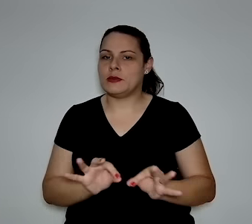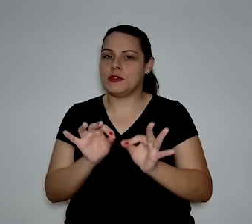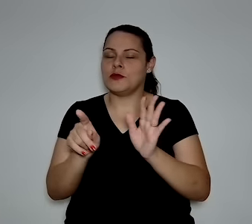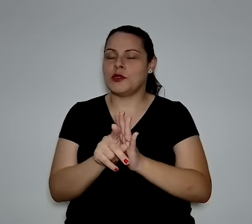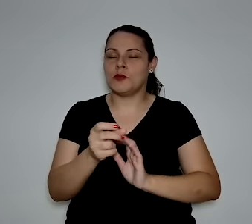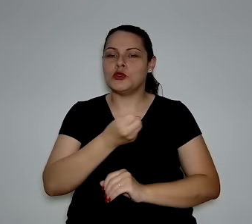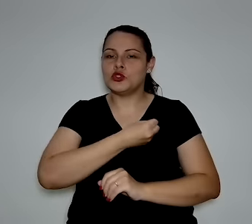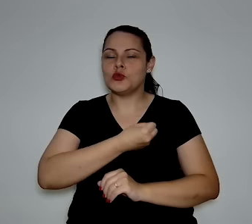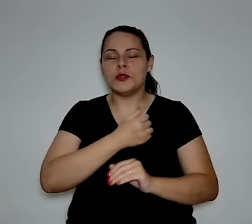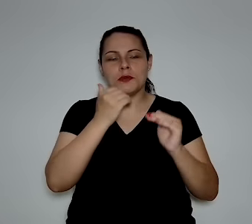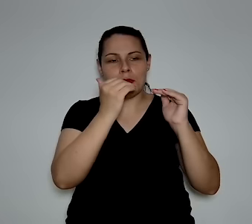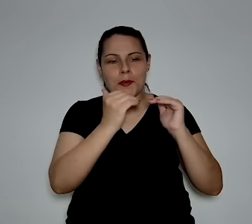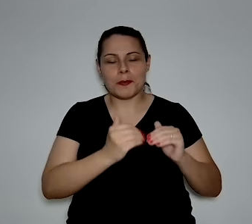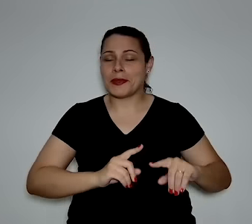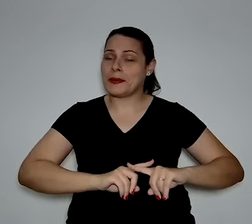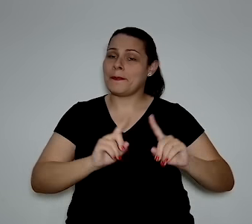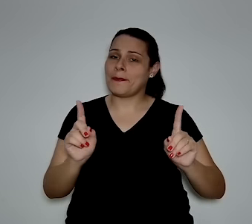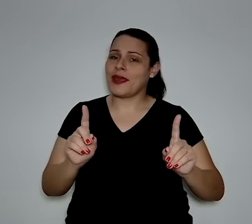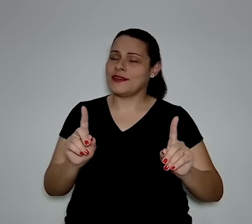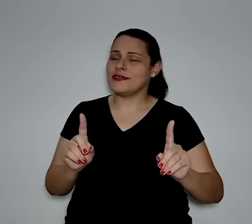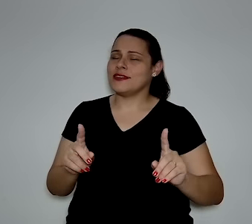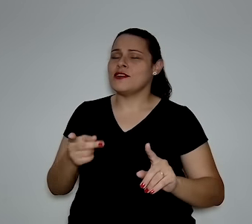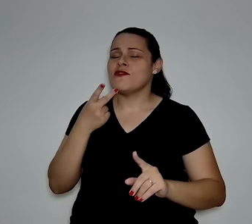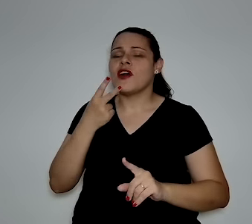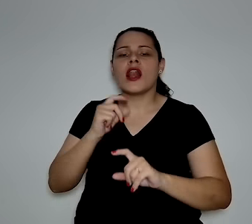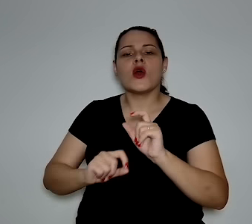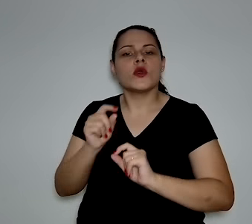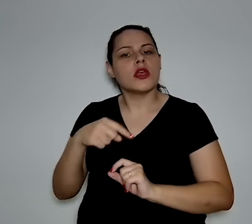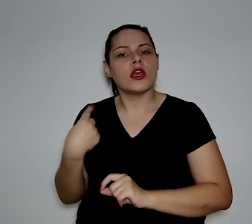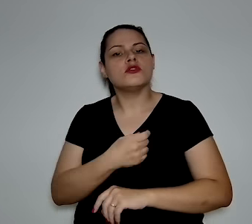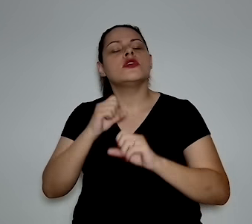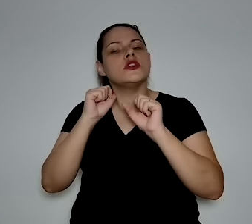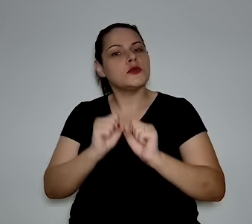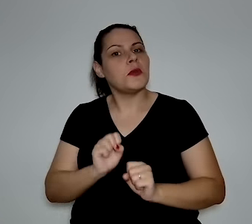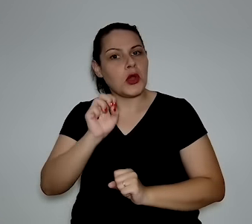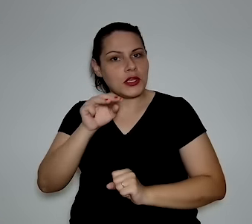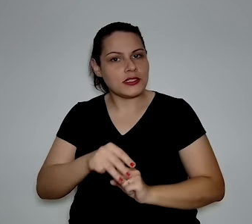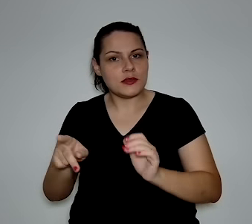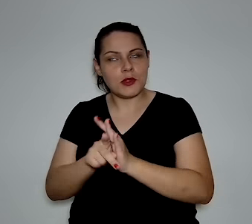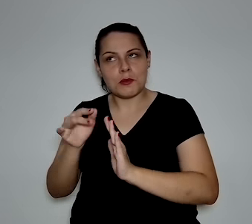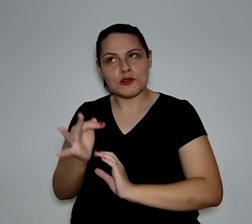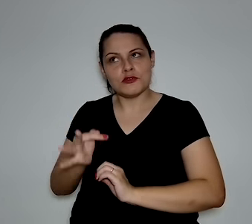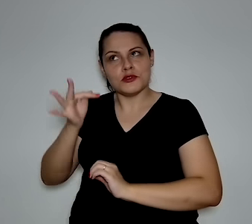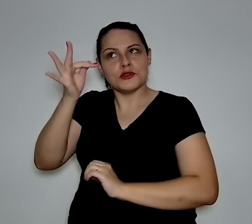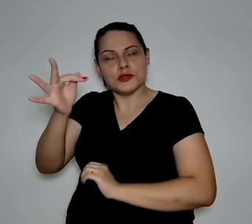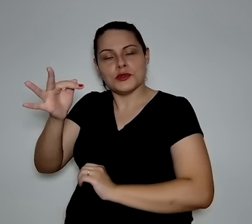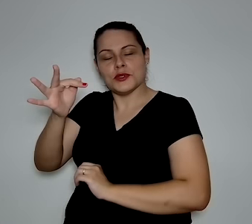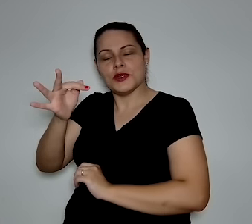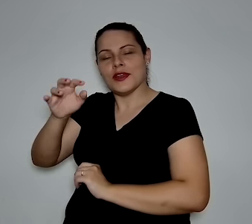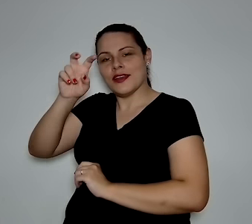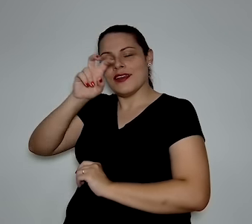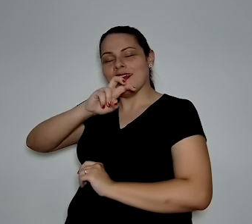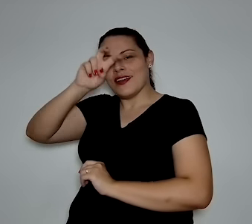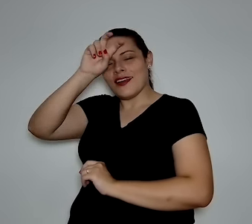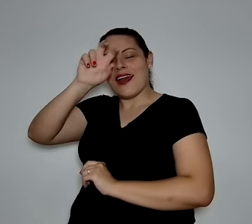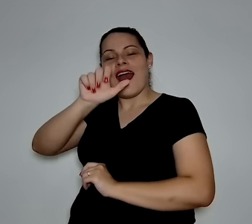tão precisos, mas o ponto é o seguinte, poxa, a gente pode ser a Arábia Saudita do hidrogênio verde.